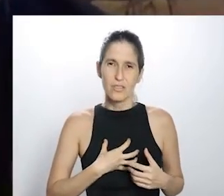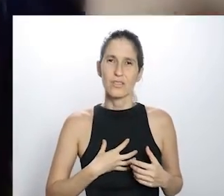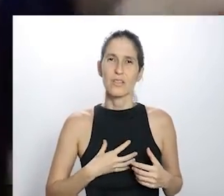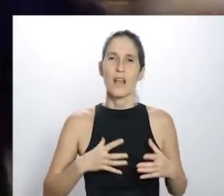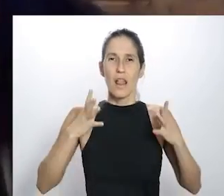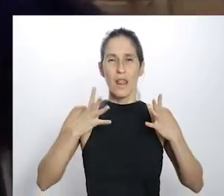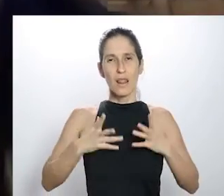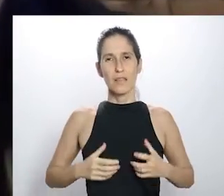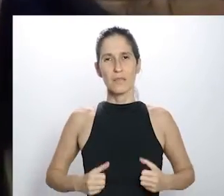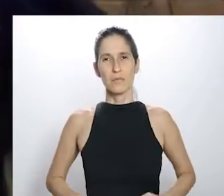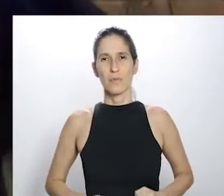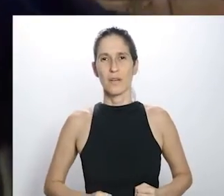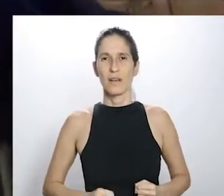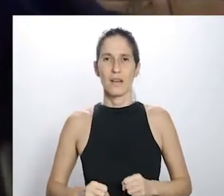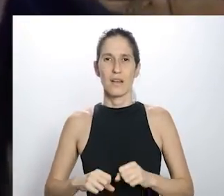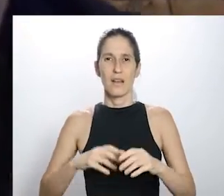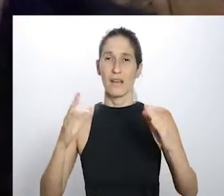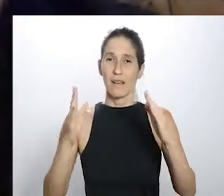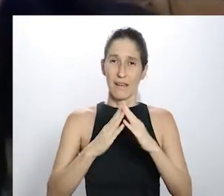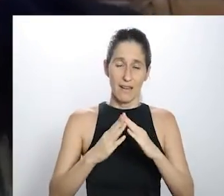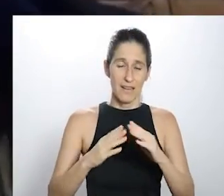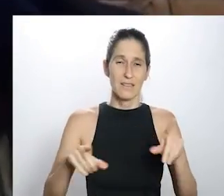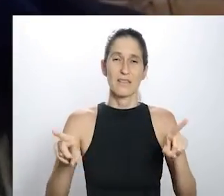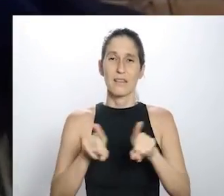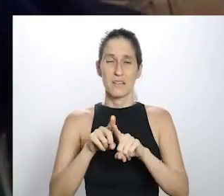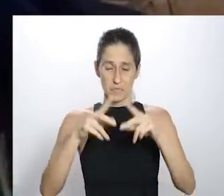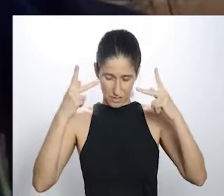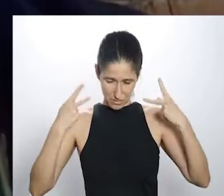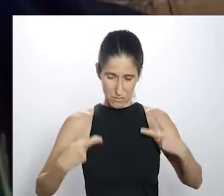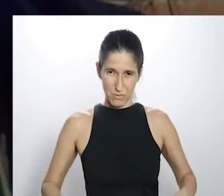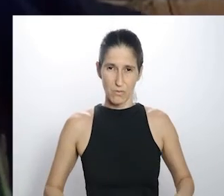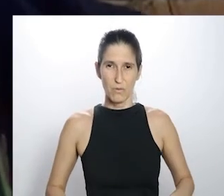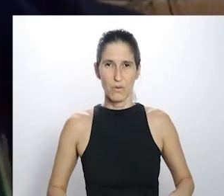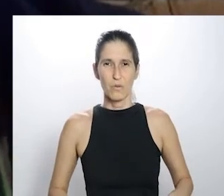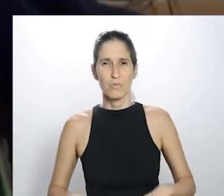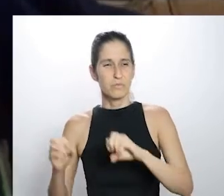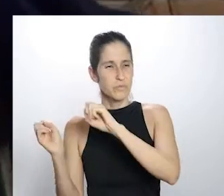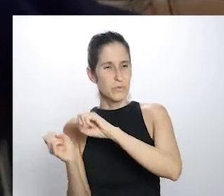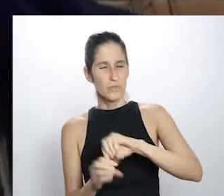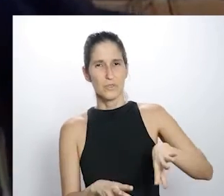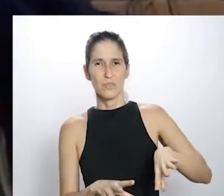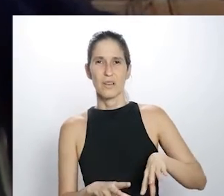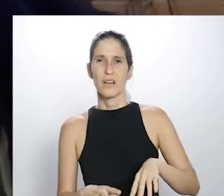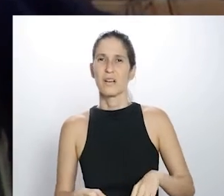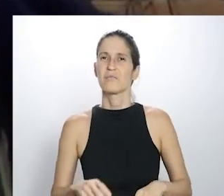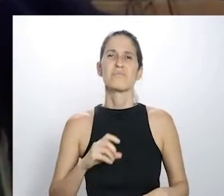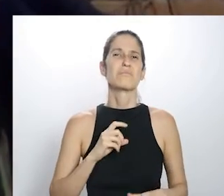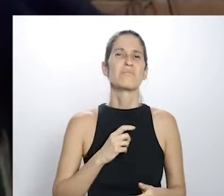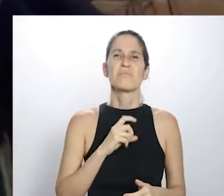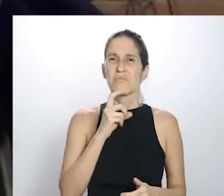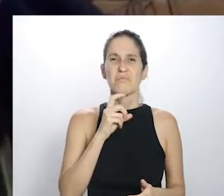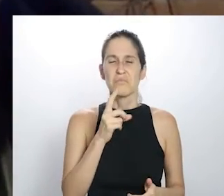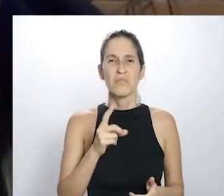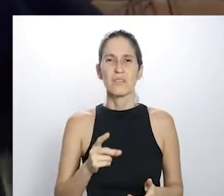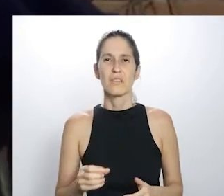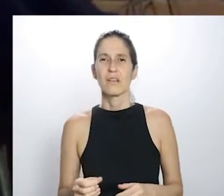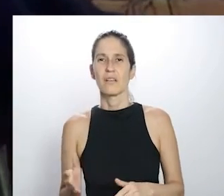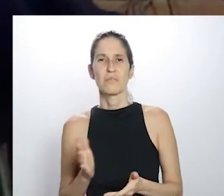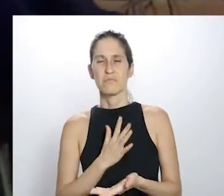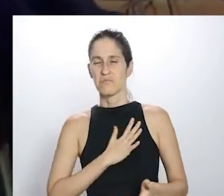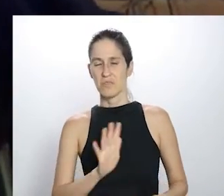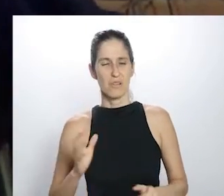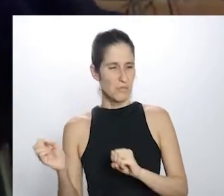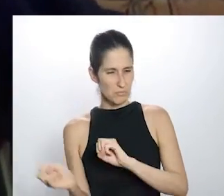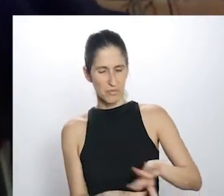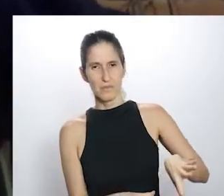fora, internas e externas. Então, eu acho que a gente vai passar por isso. Eu acho que não é uma coisa que